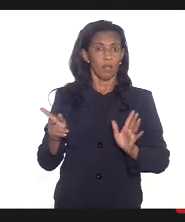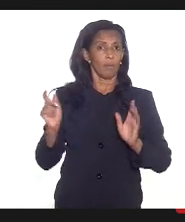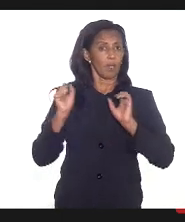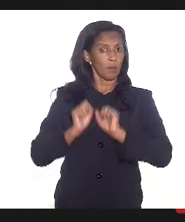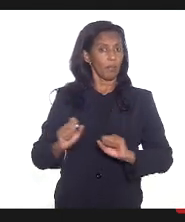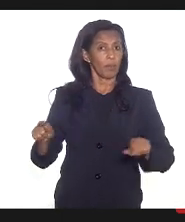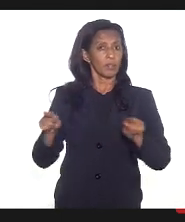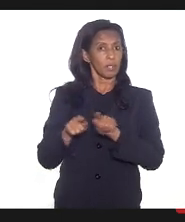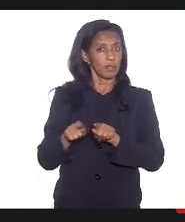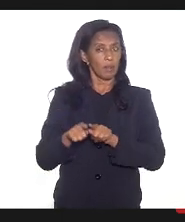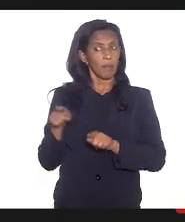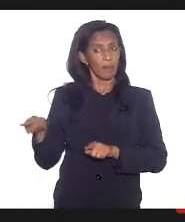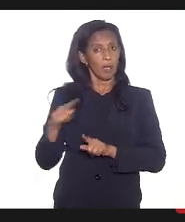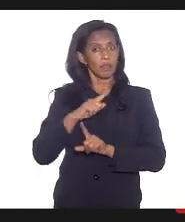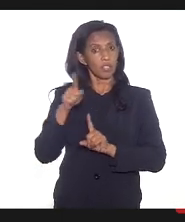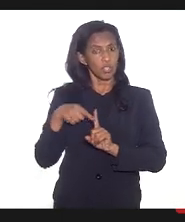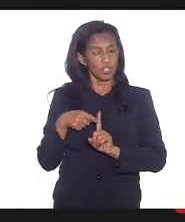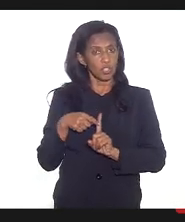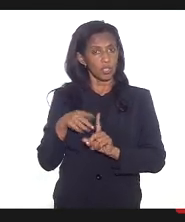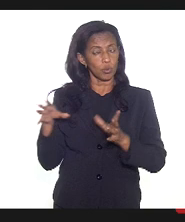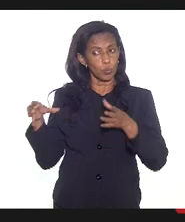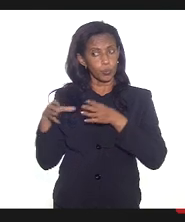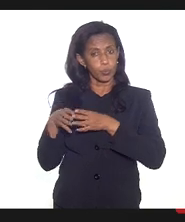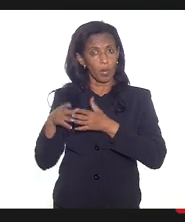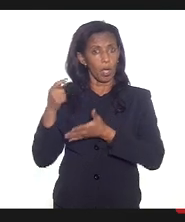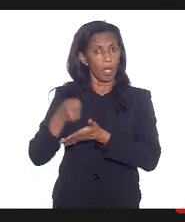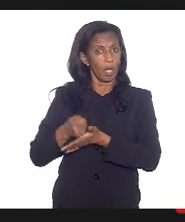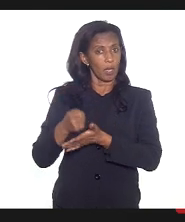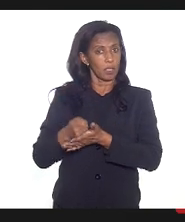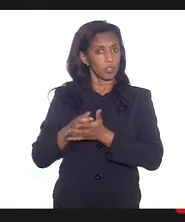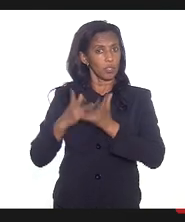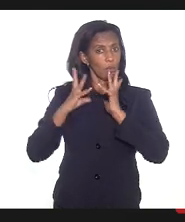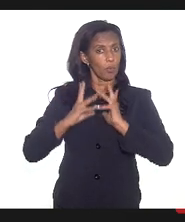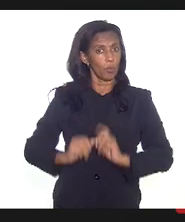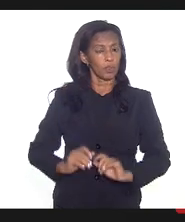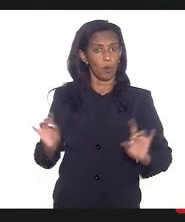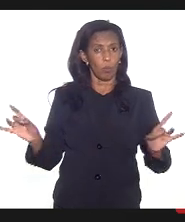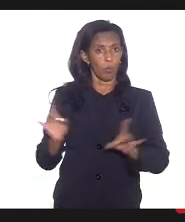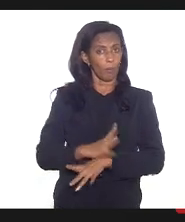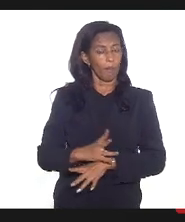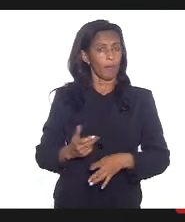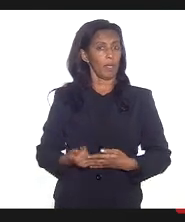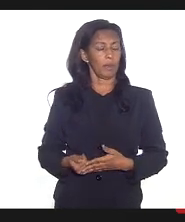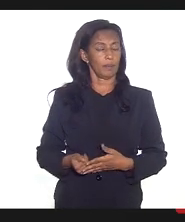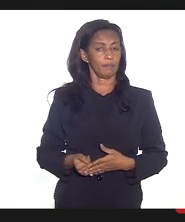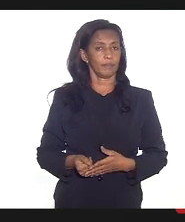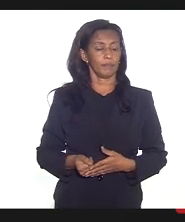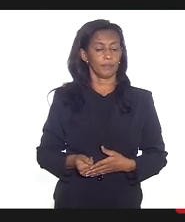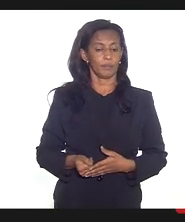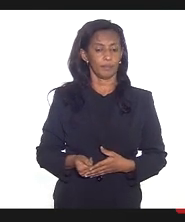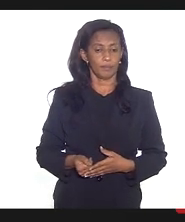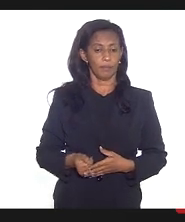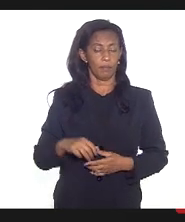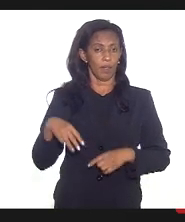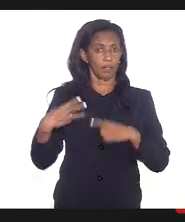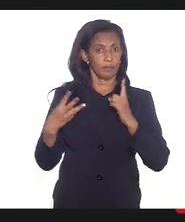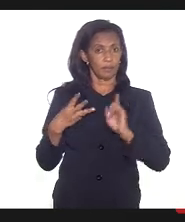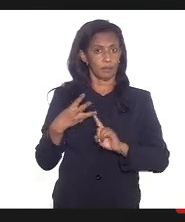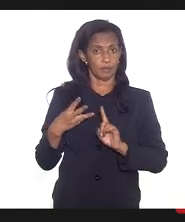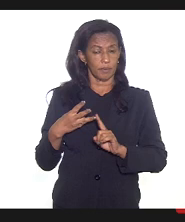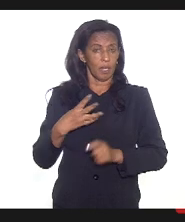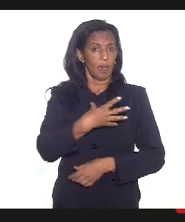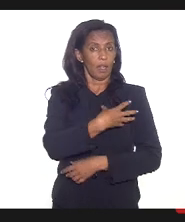também para essas gestantes garantir a imunização completa o quanto antes terceiro